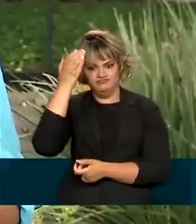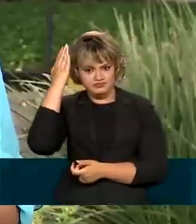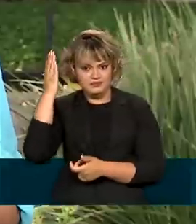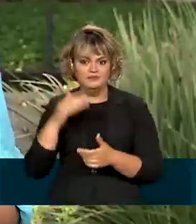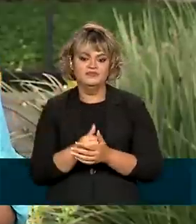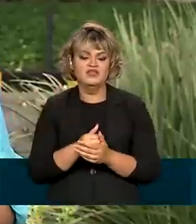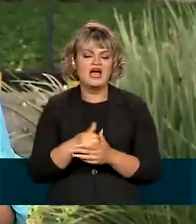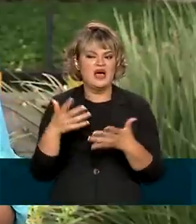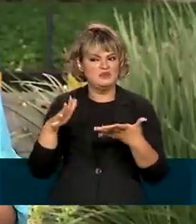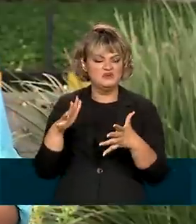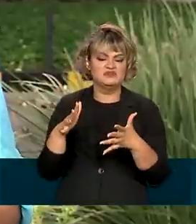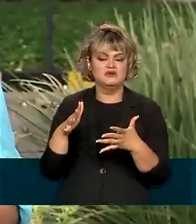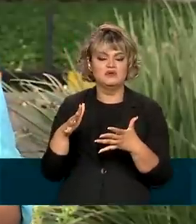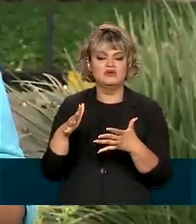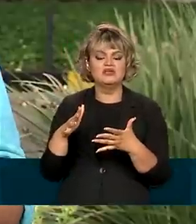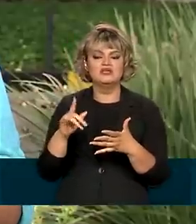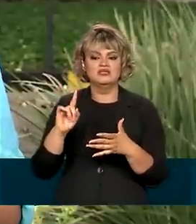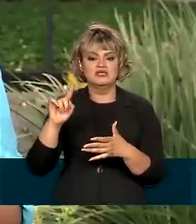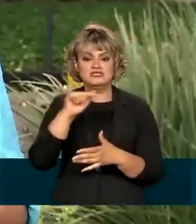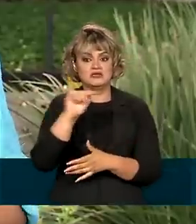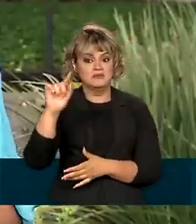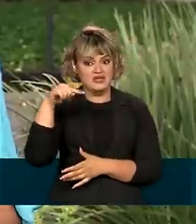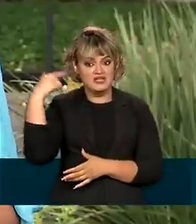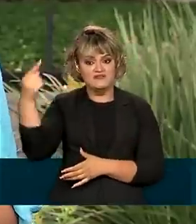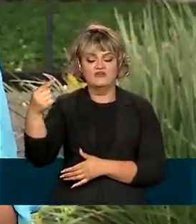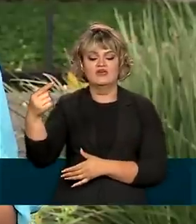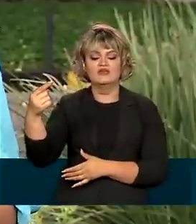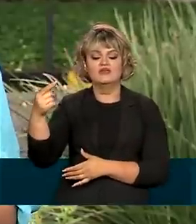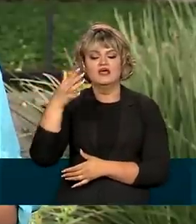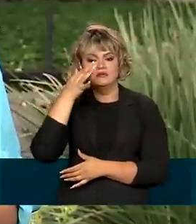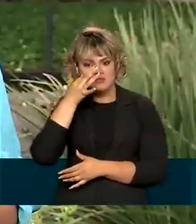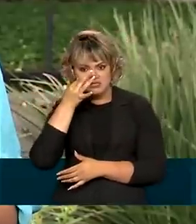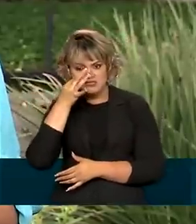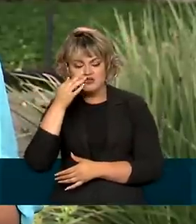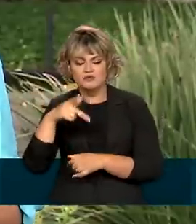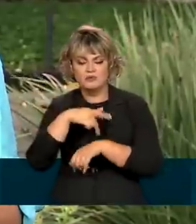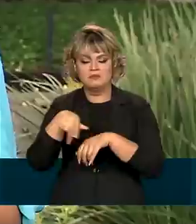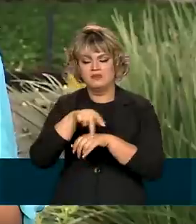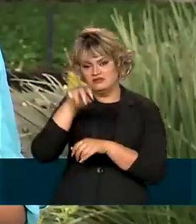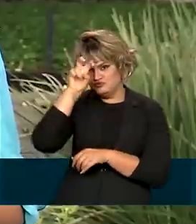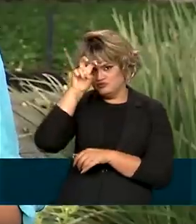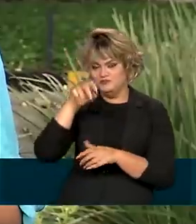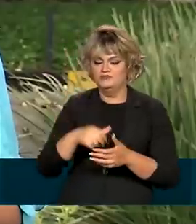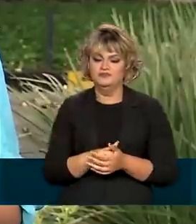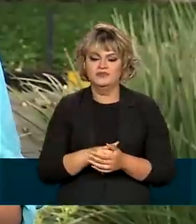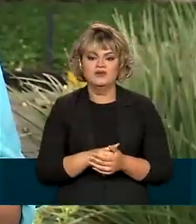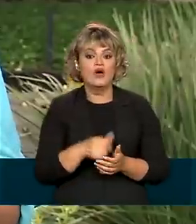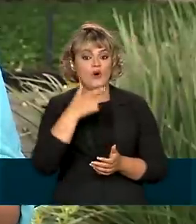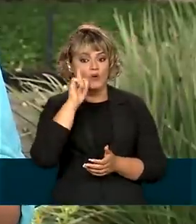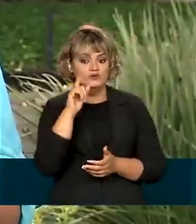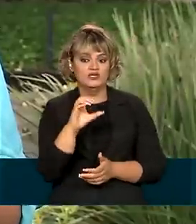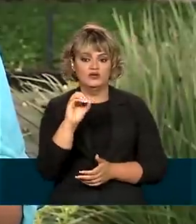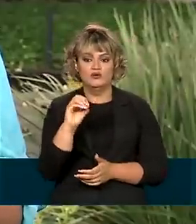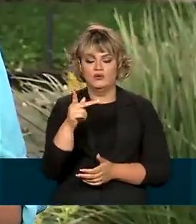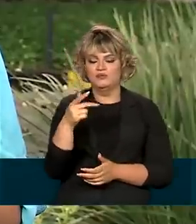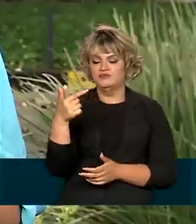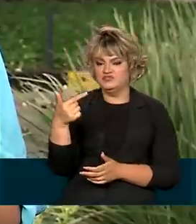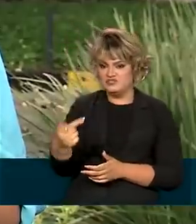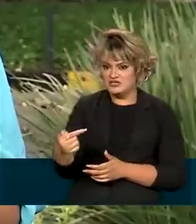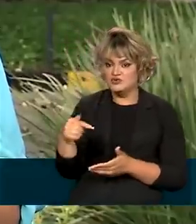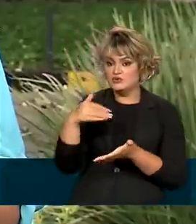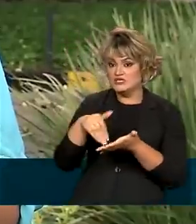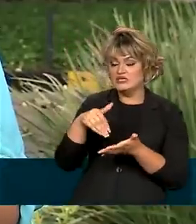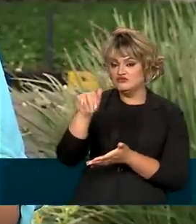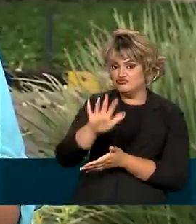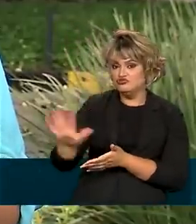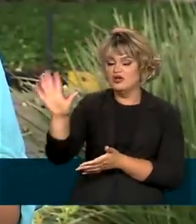A previsão é que depois ele siga, semana que vem, os trabalhos presenciais no Egito. E olha, ontem na COP27, o secretário